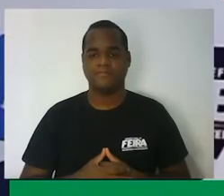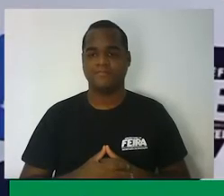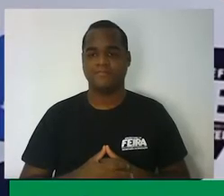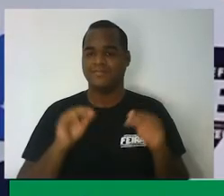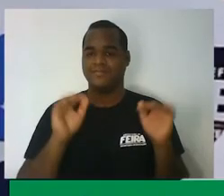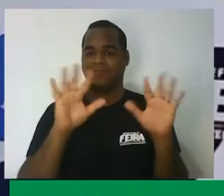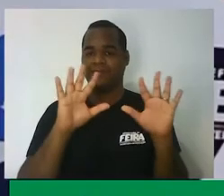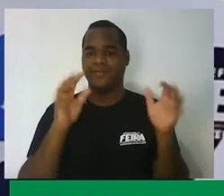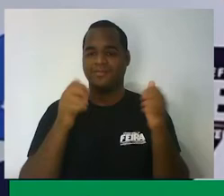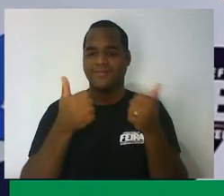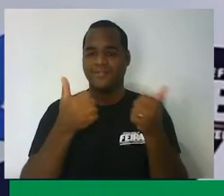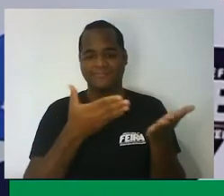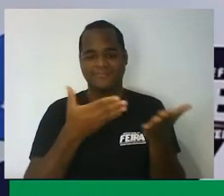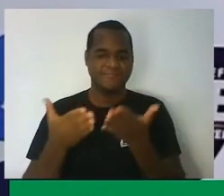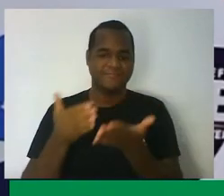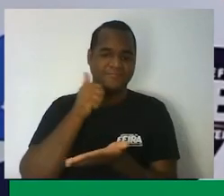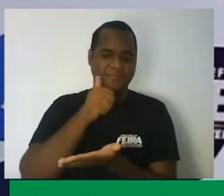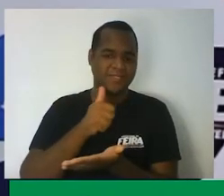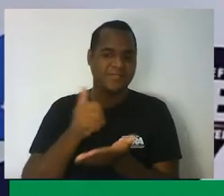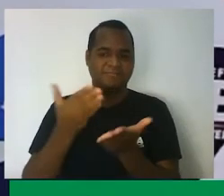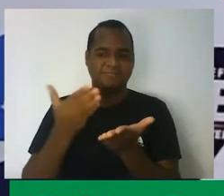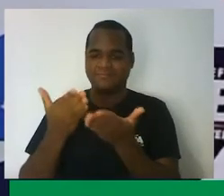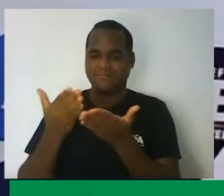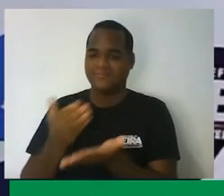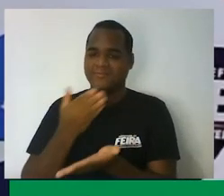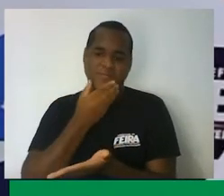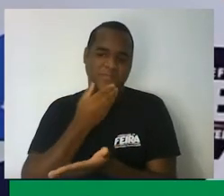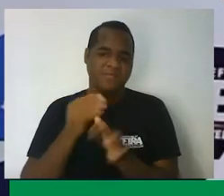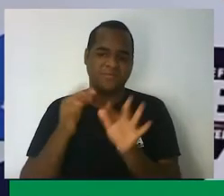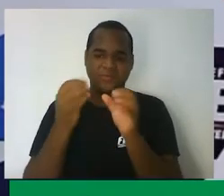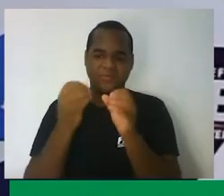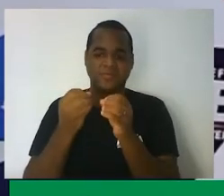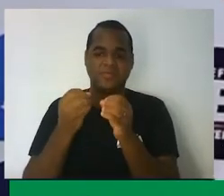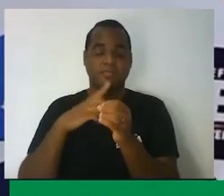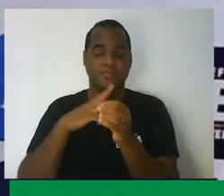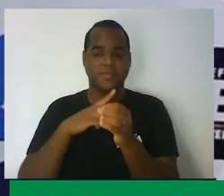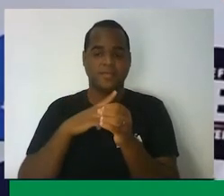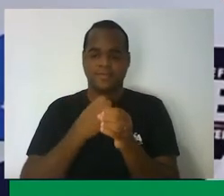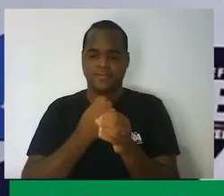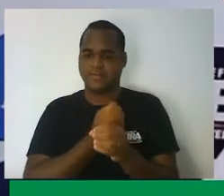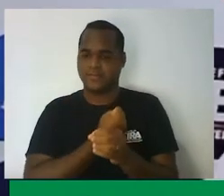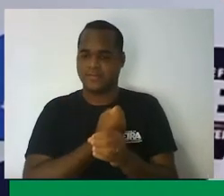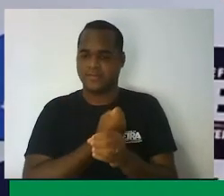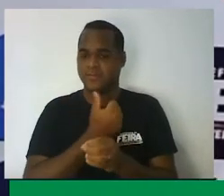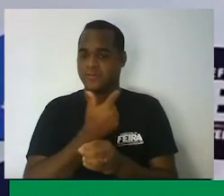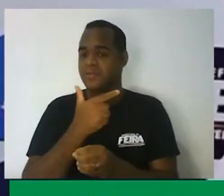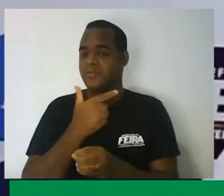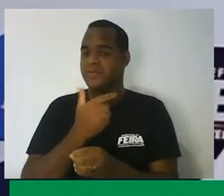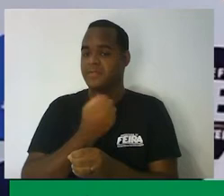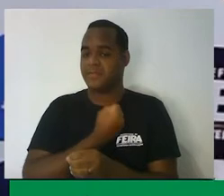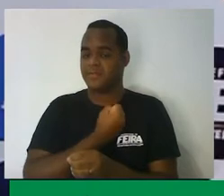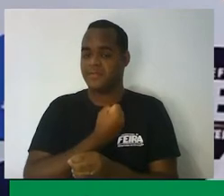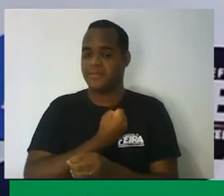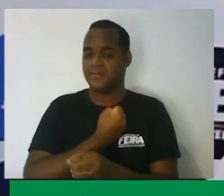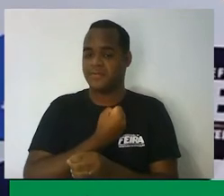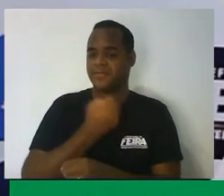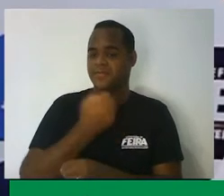Olá, sejam bem-vindos, sejam bem-vindas a mais uma aula de matemática, essa é a aula de número